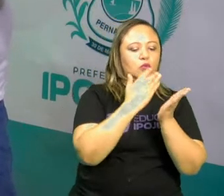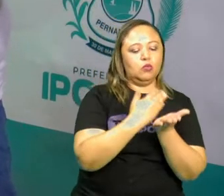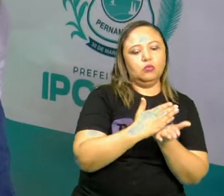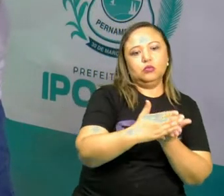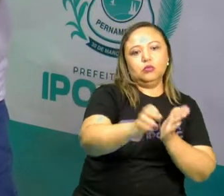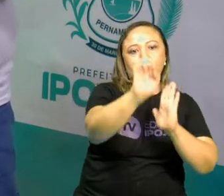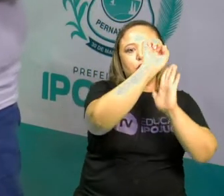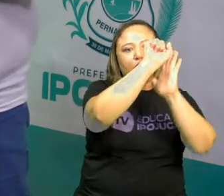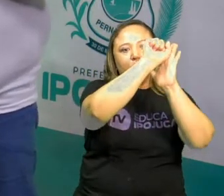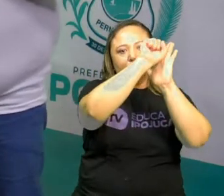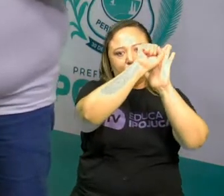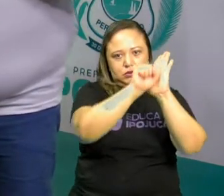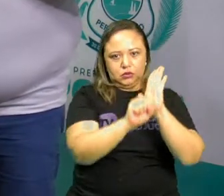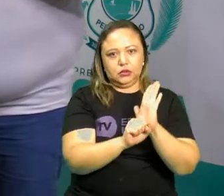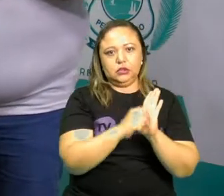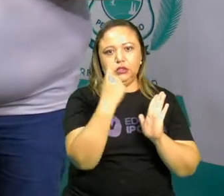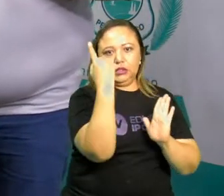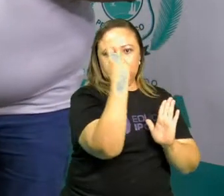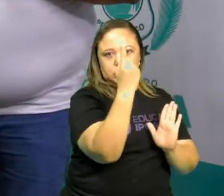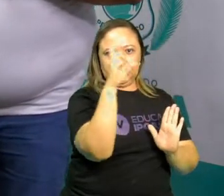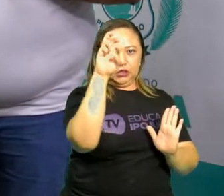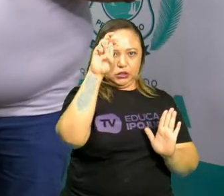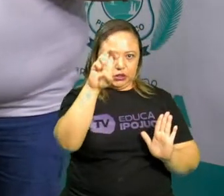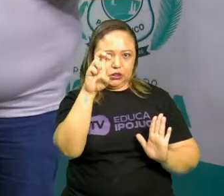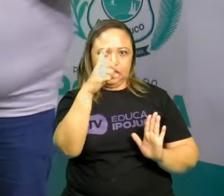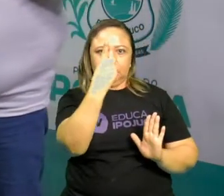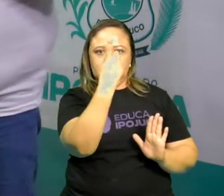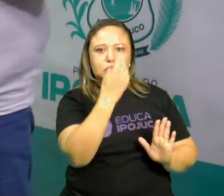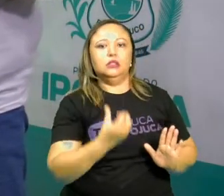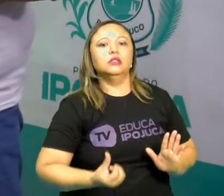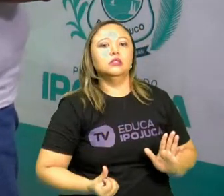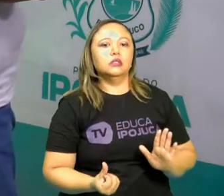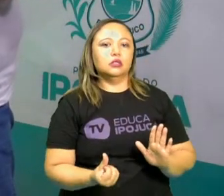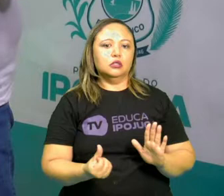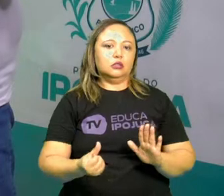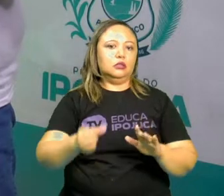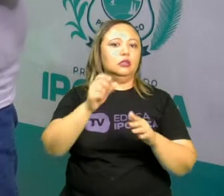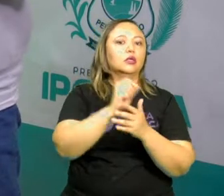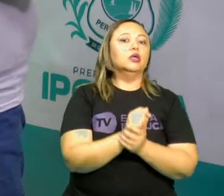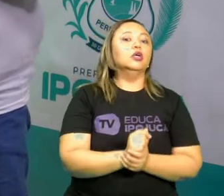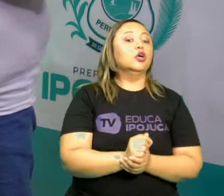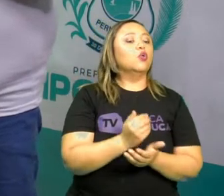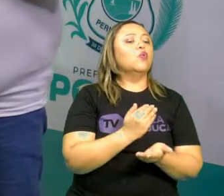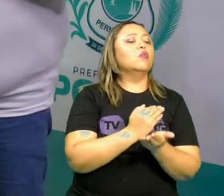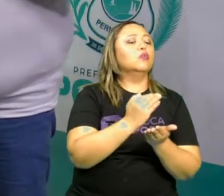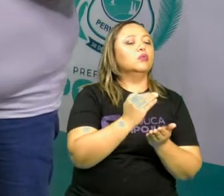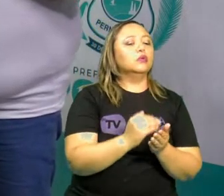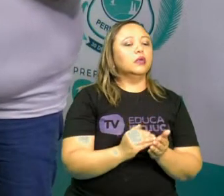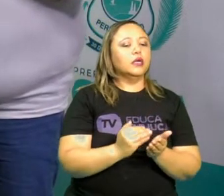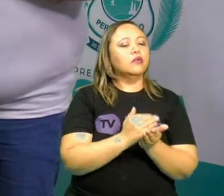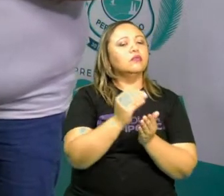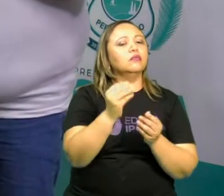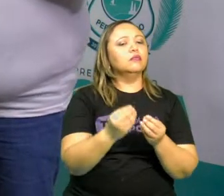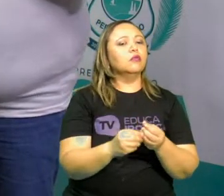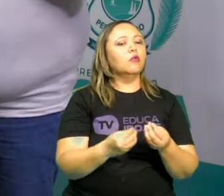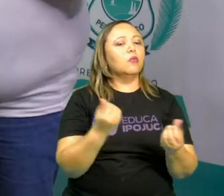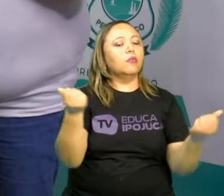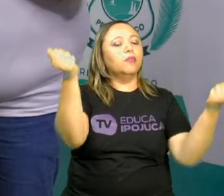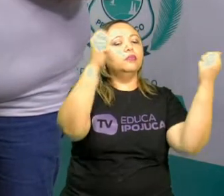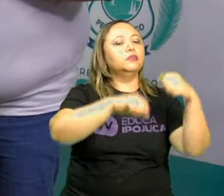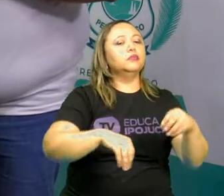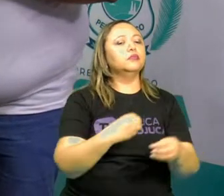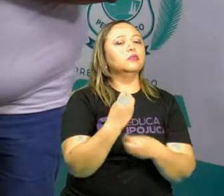território. Isso foi possível através das grandes navegações para suprir as necessidades